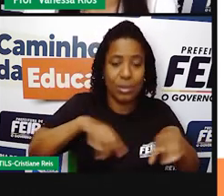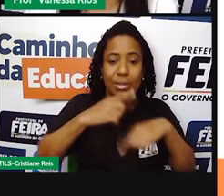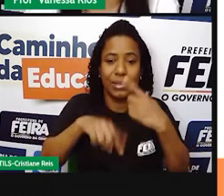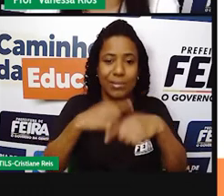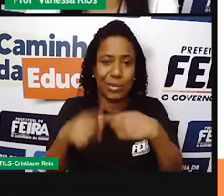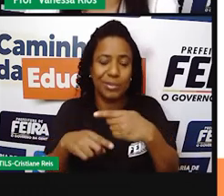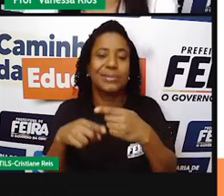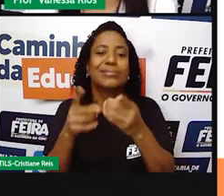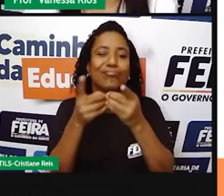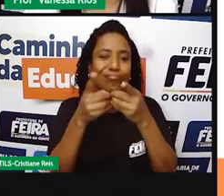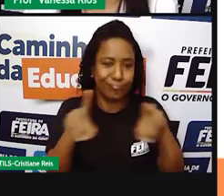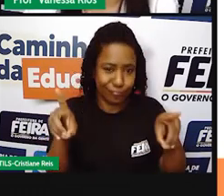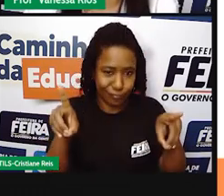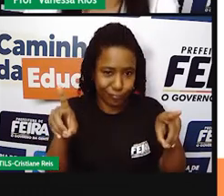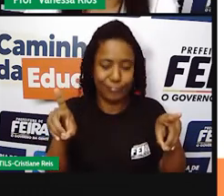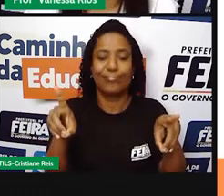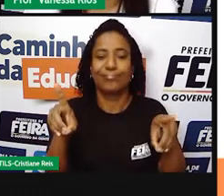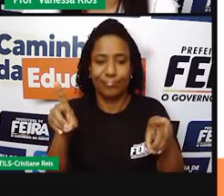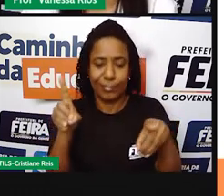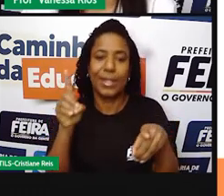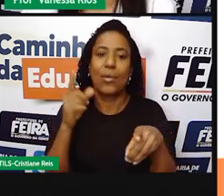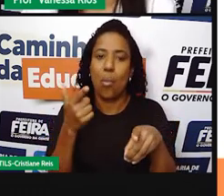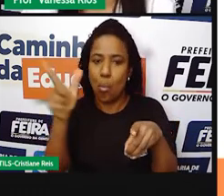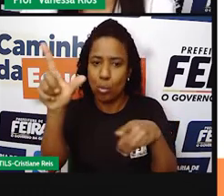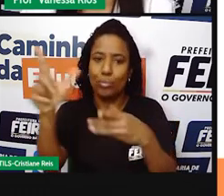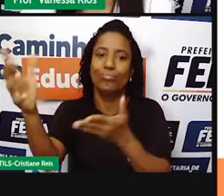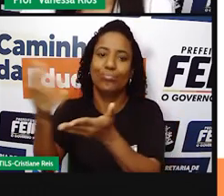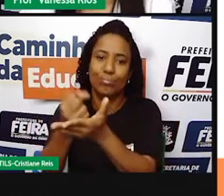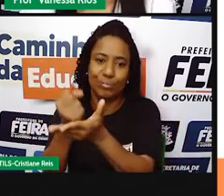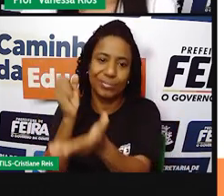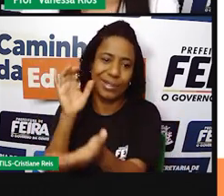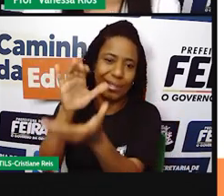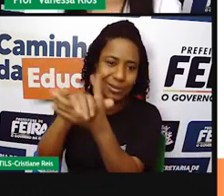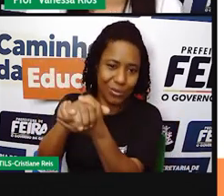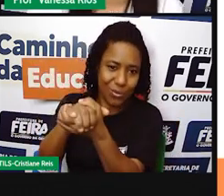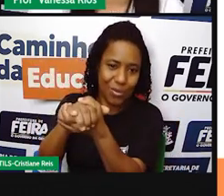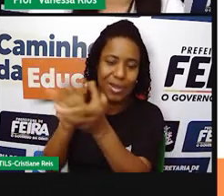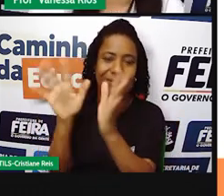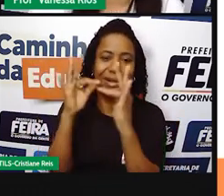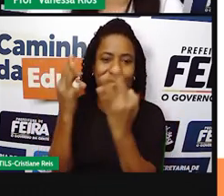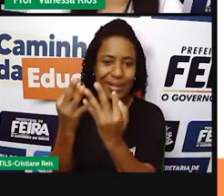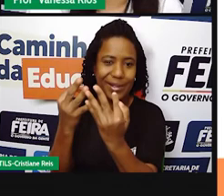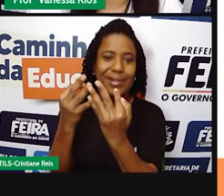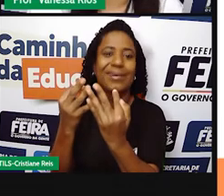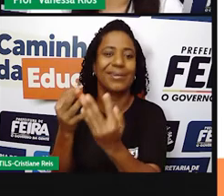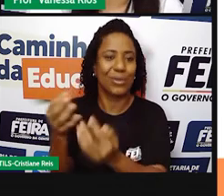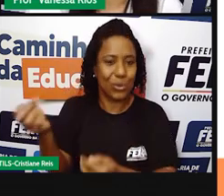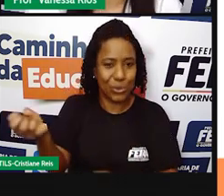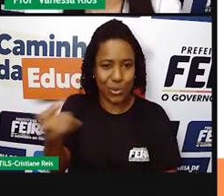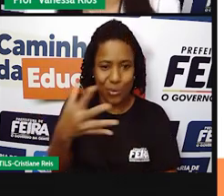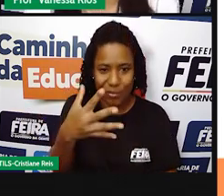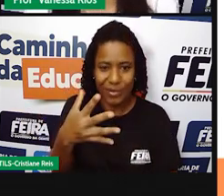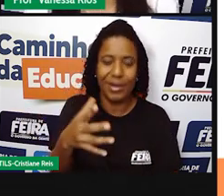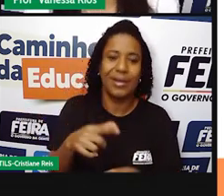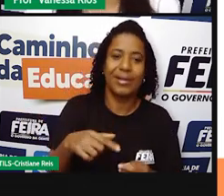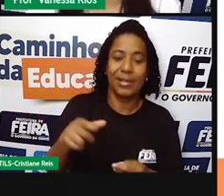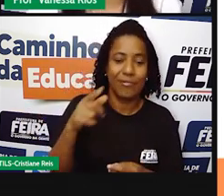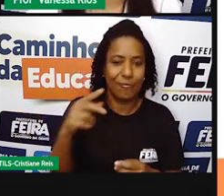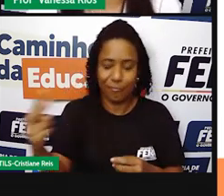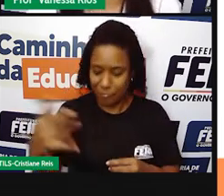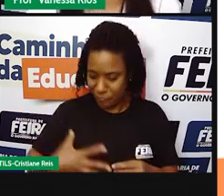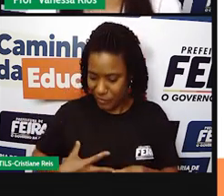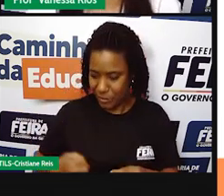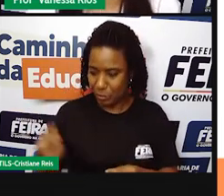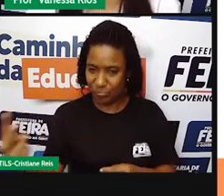divorciaram e que formaram novas famílias, né? E aí, passam a ter empeados, empeadas, né?